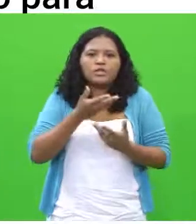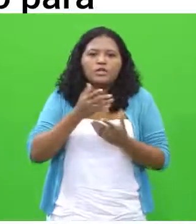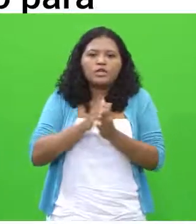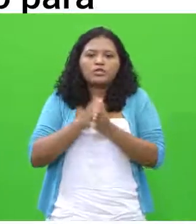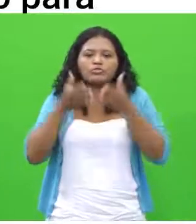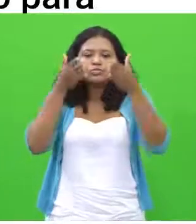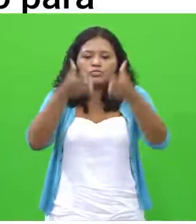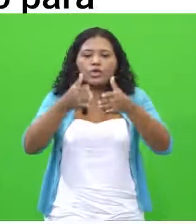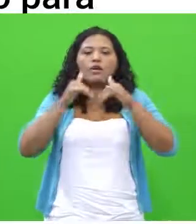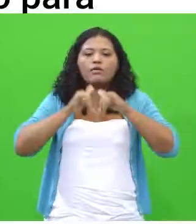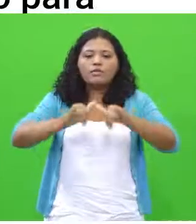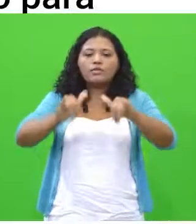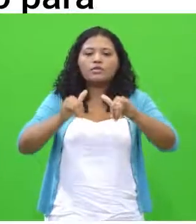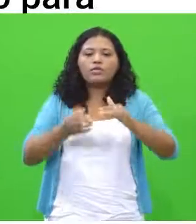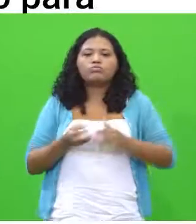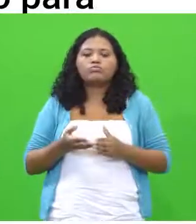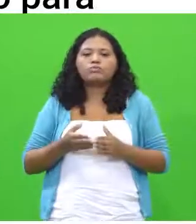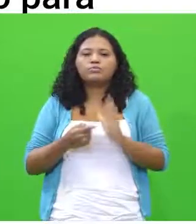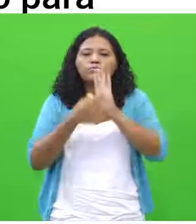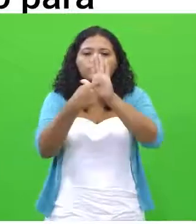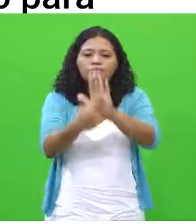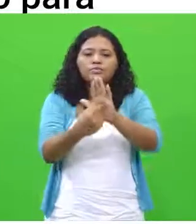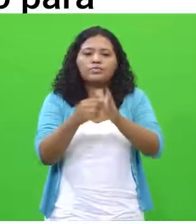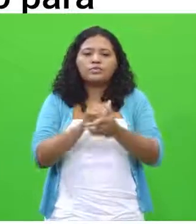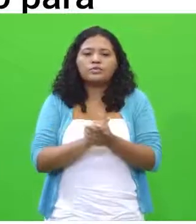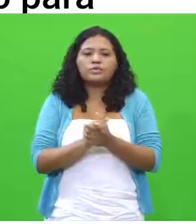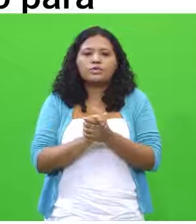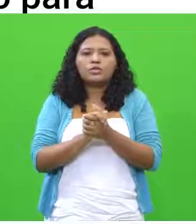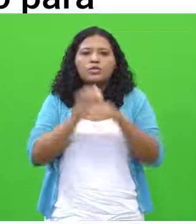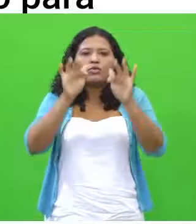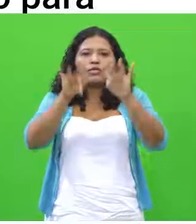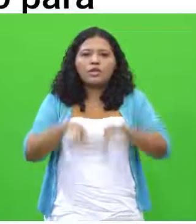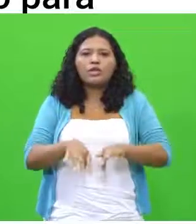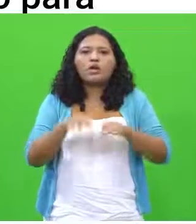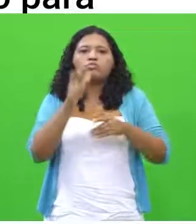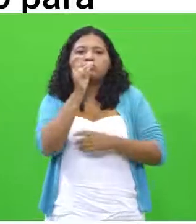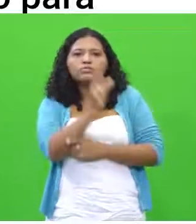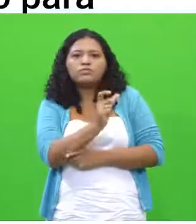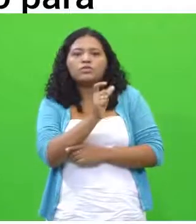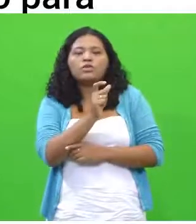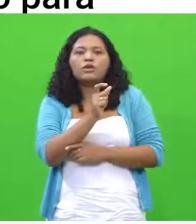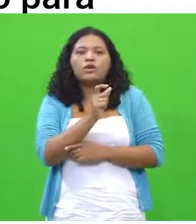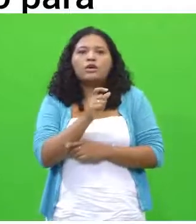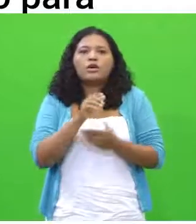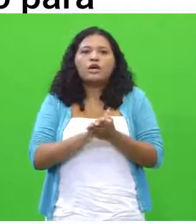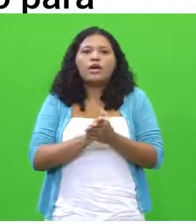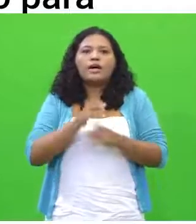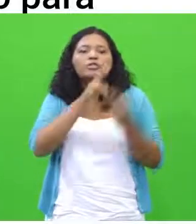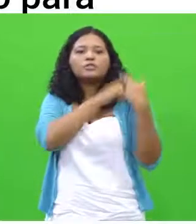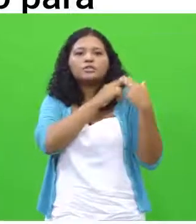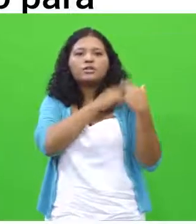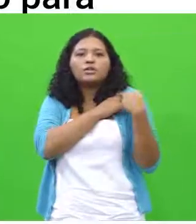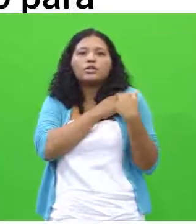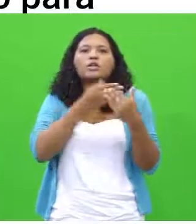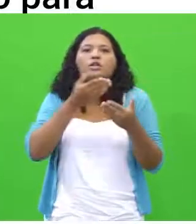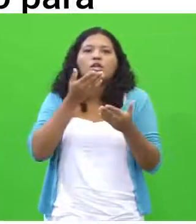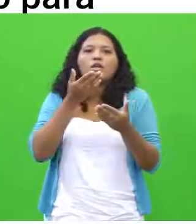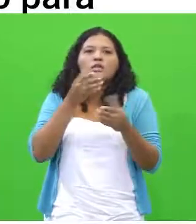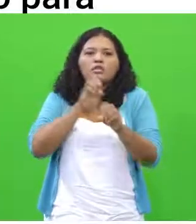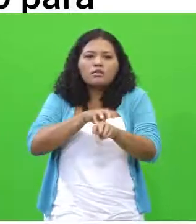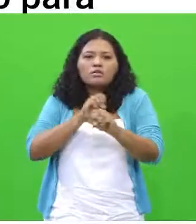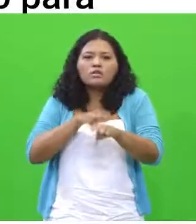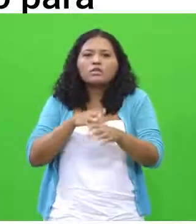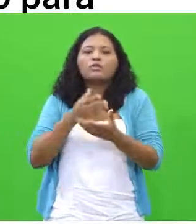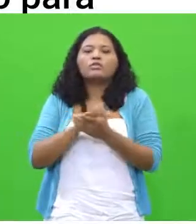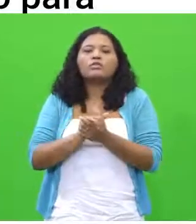sendo posta. E o item, o último item que nós pontuamos é o papel da educação. Como é que é o papel da educação?